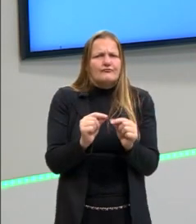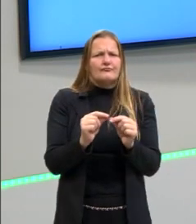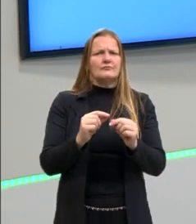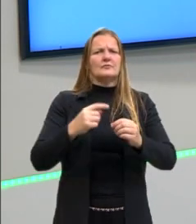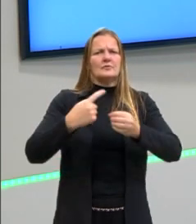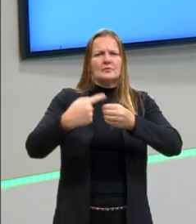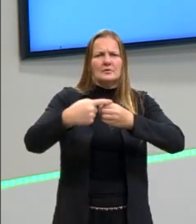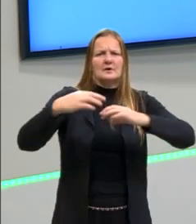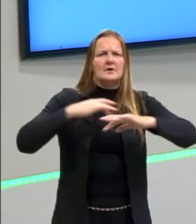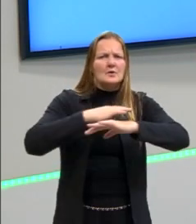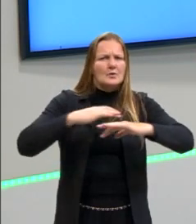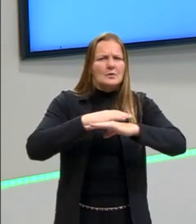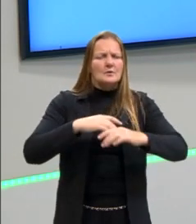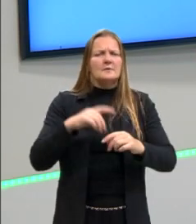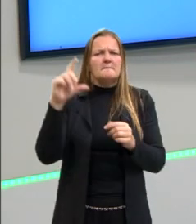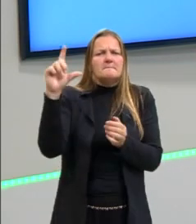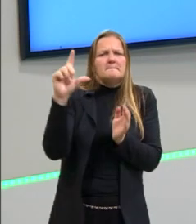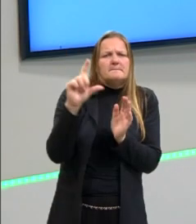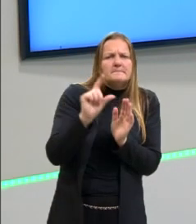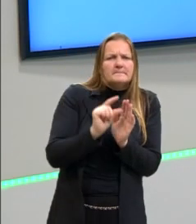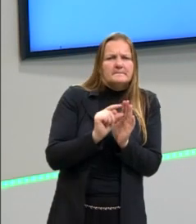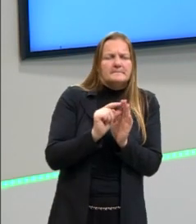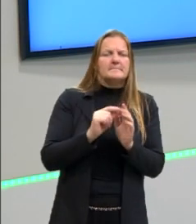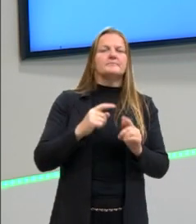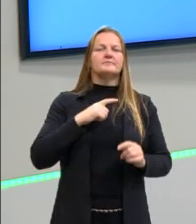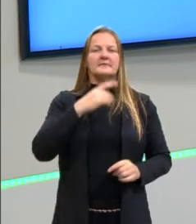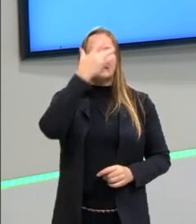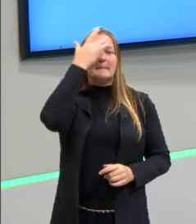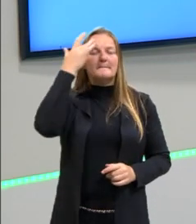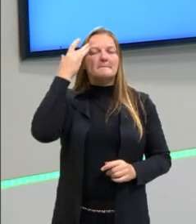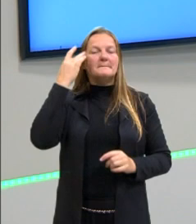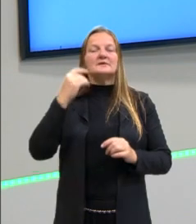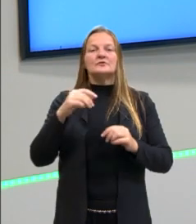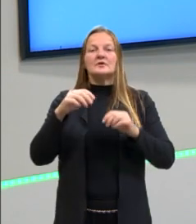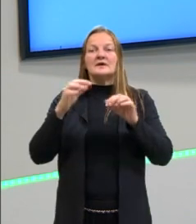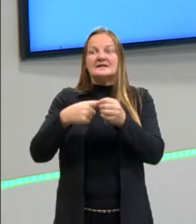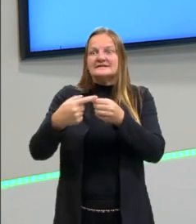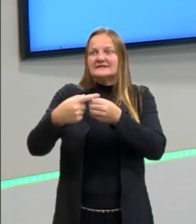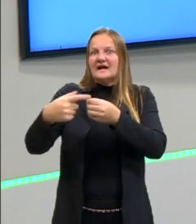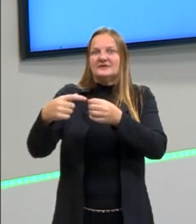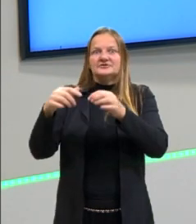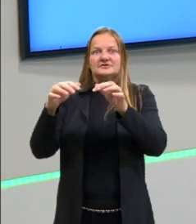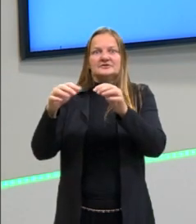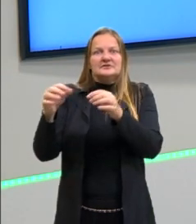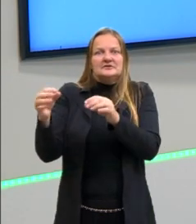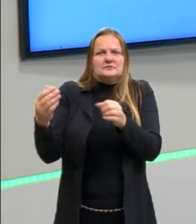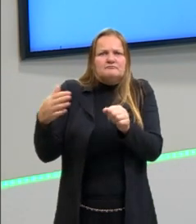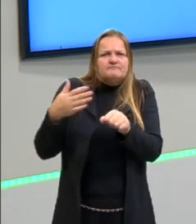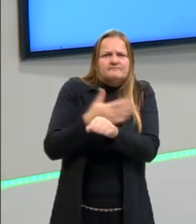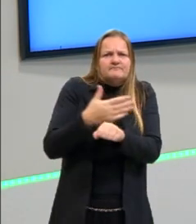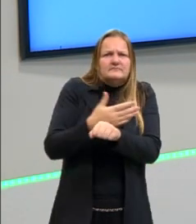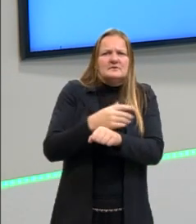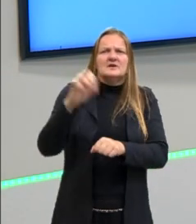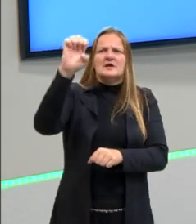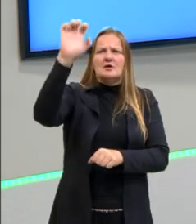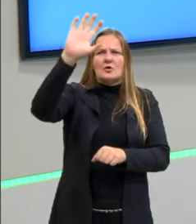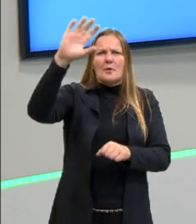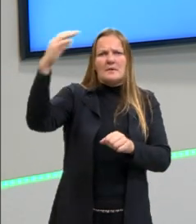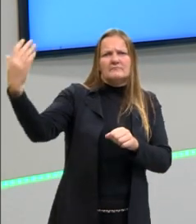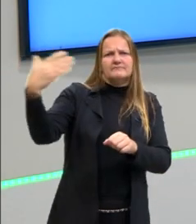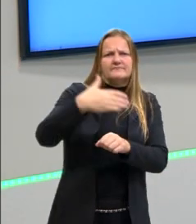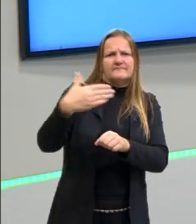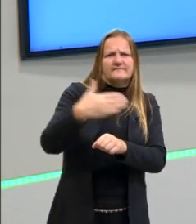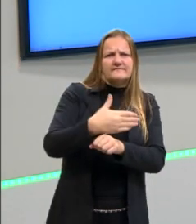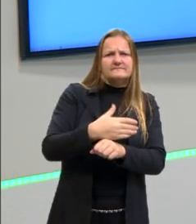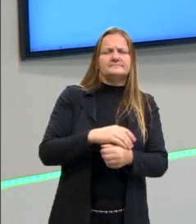É quando uma coisa reduz, diminui. Então, as pessoas fogem das cidades por causa das invasões dos povos germânicos. As cidades,